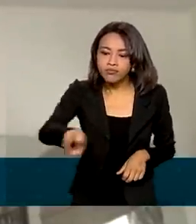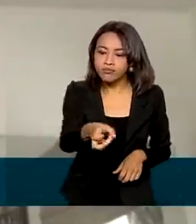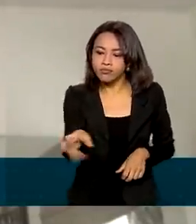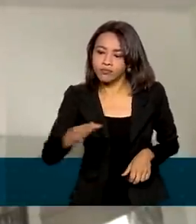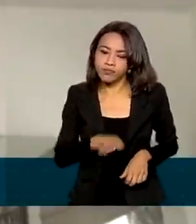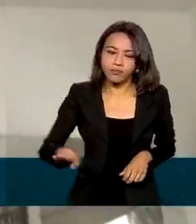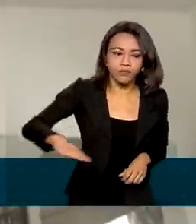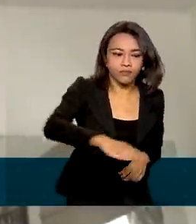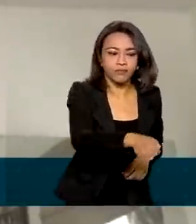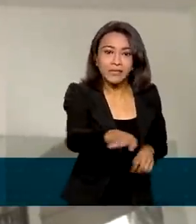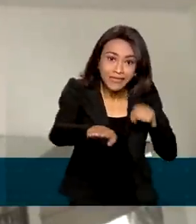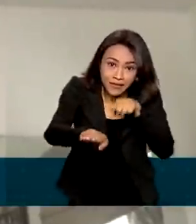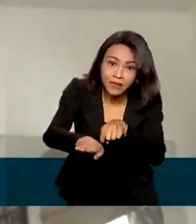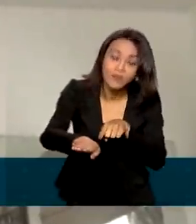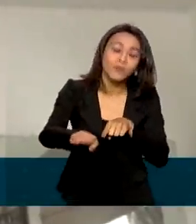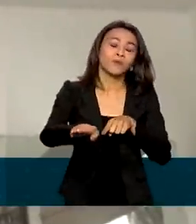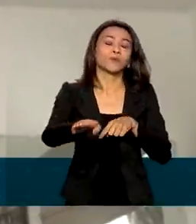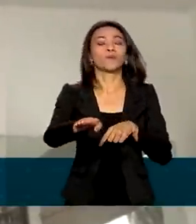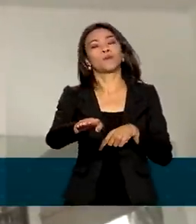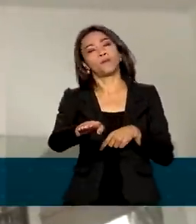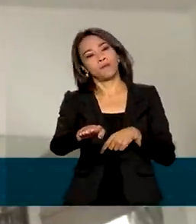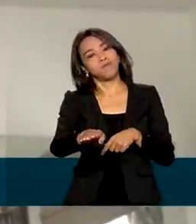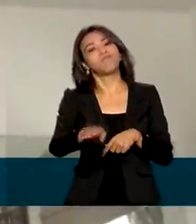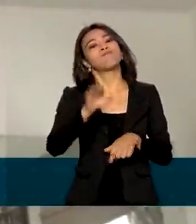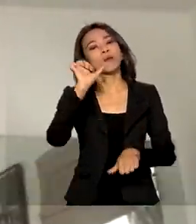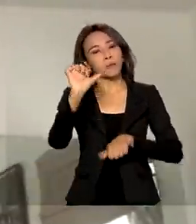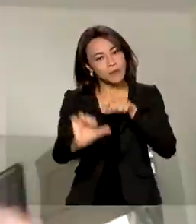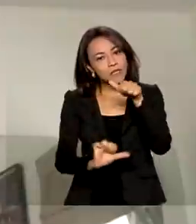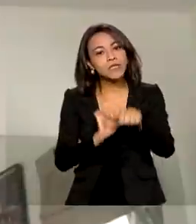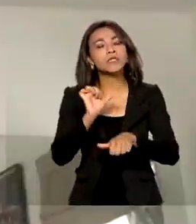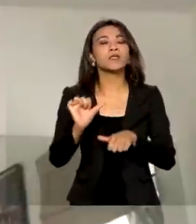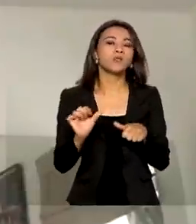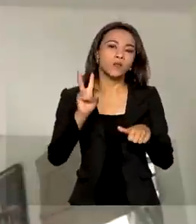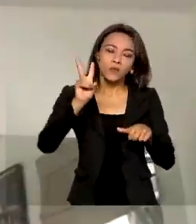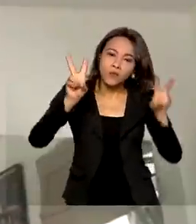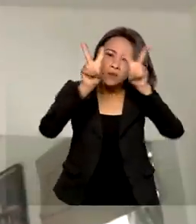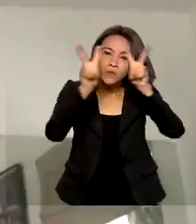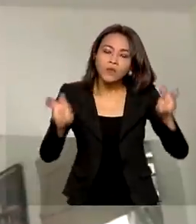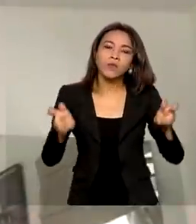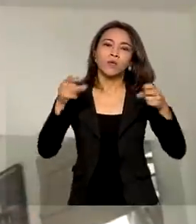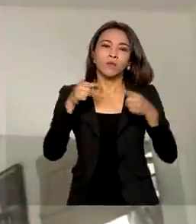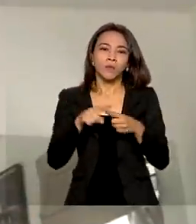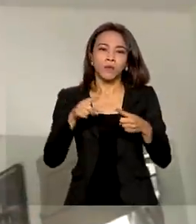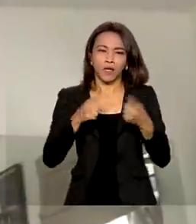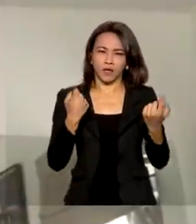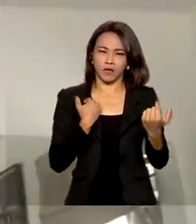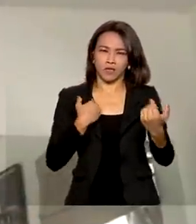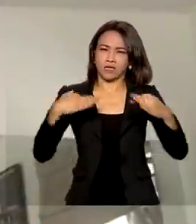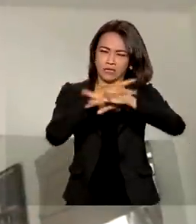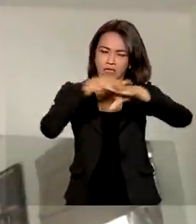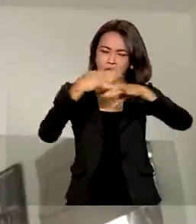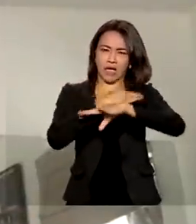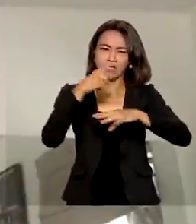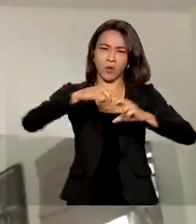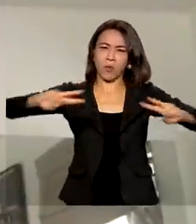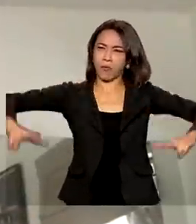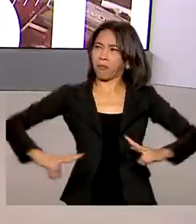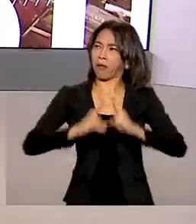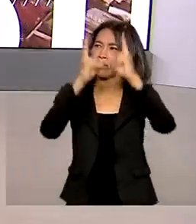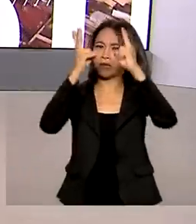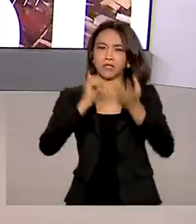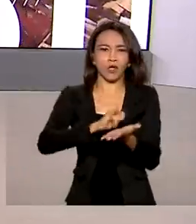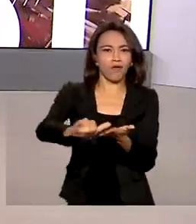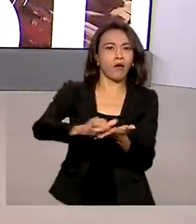E estão mudando, inclusive, questões de trânsito em cidades grandes como Paris, Nova York.